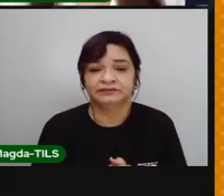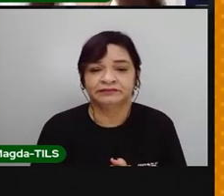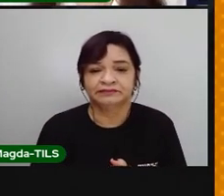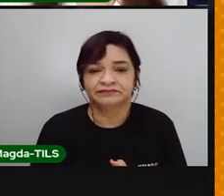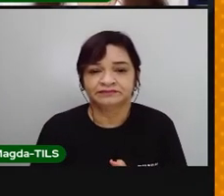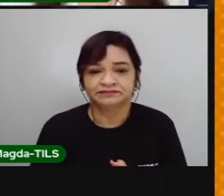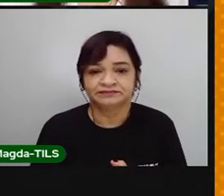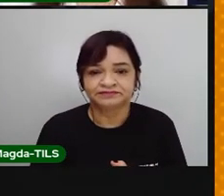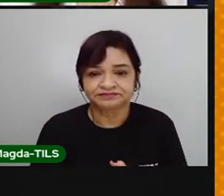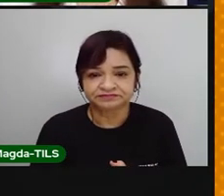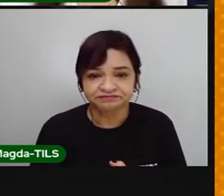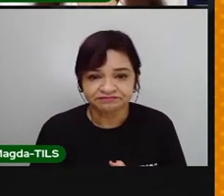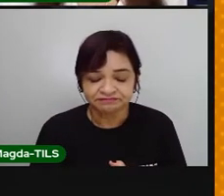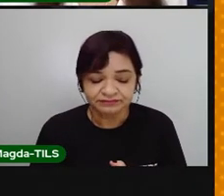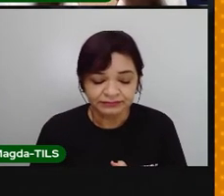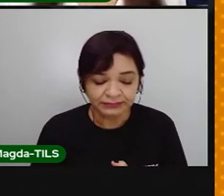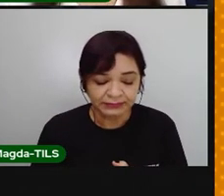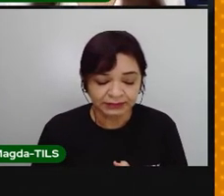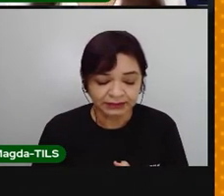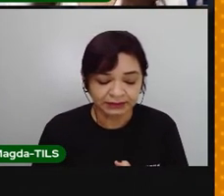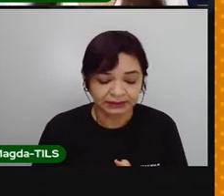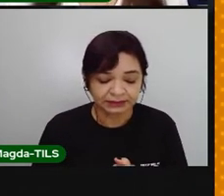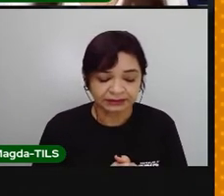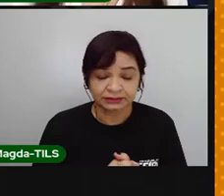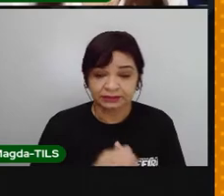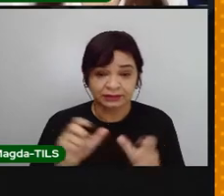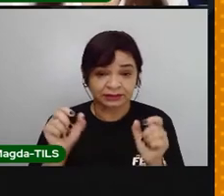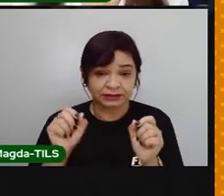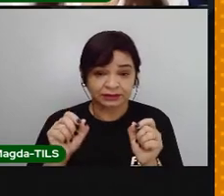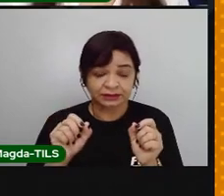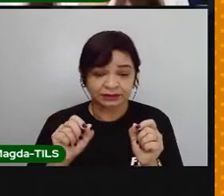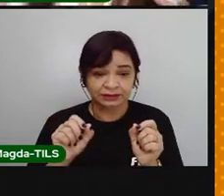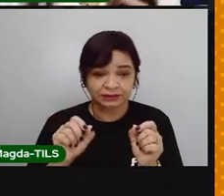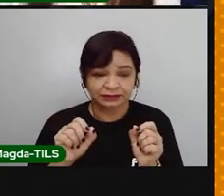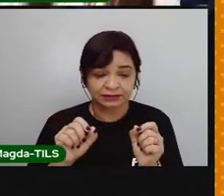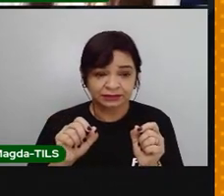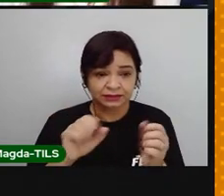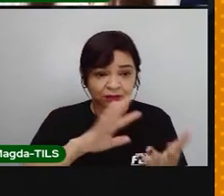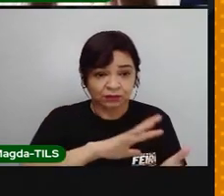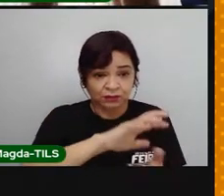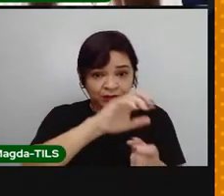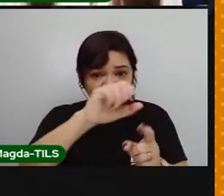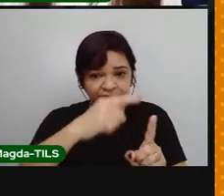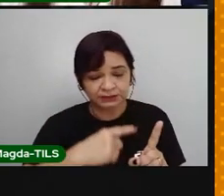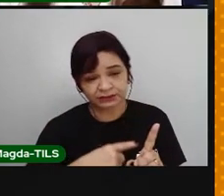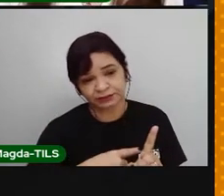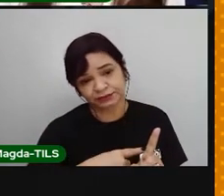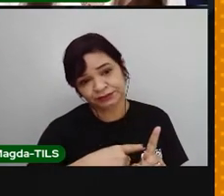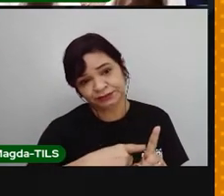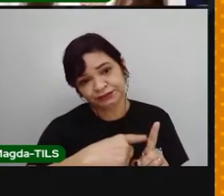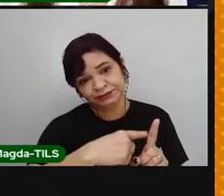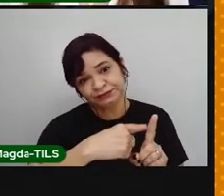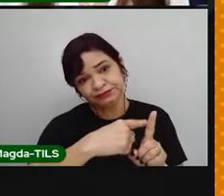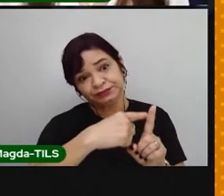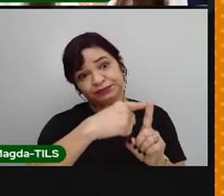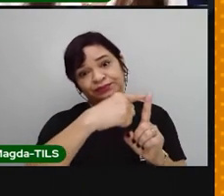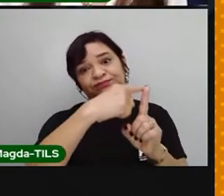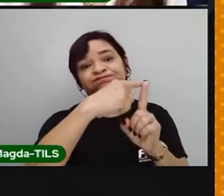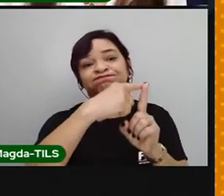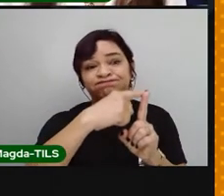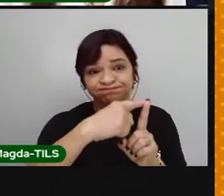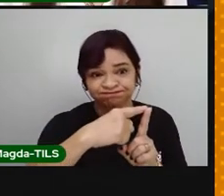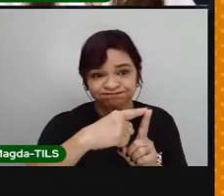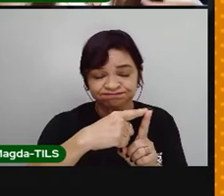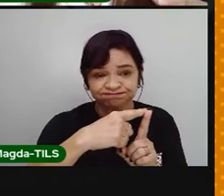Então, a principal consequência é o próprio aquecimento global. Como esses gás de efeito estufa que tem a capacidade de reter